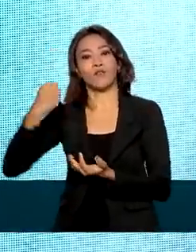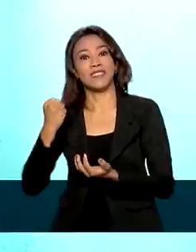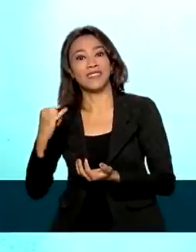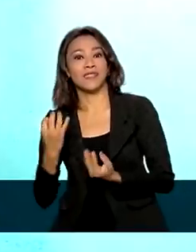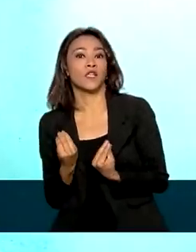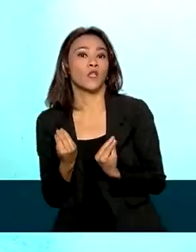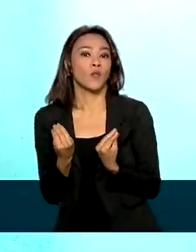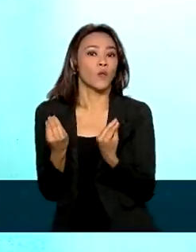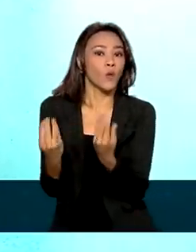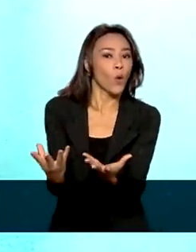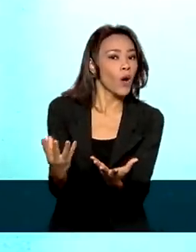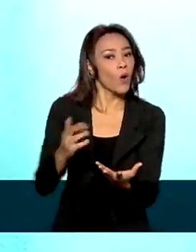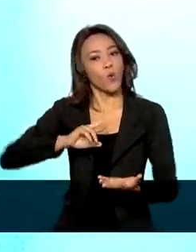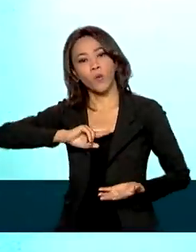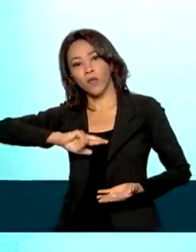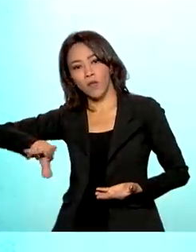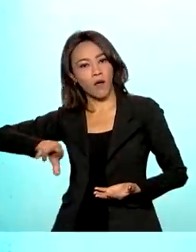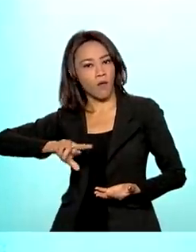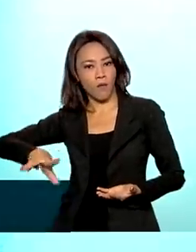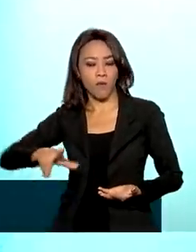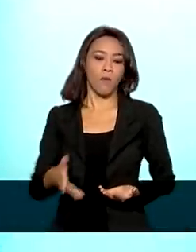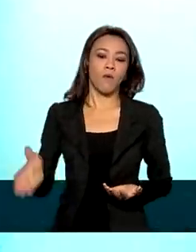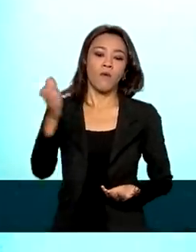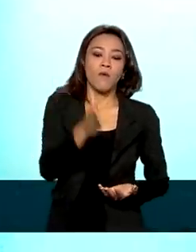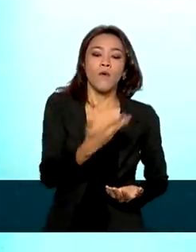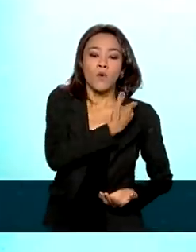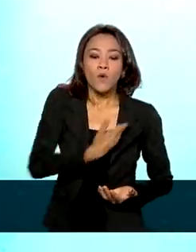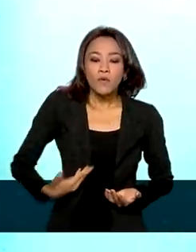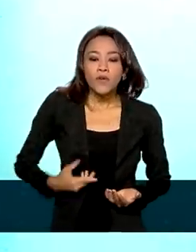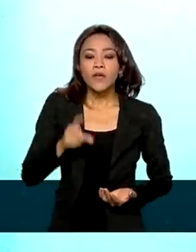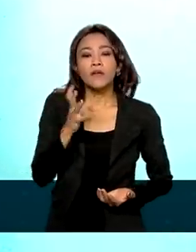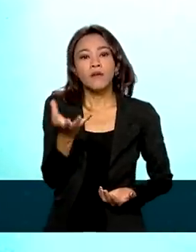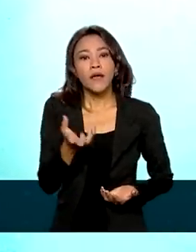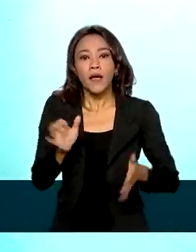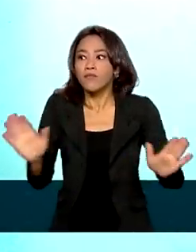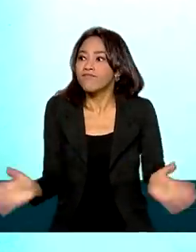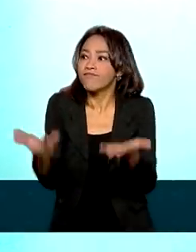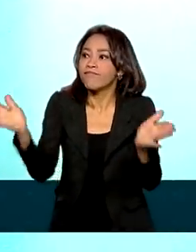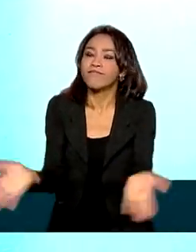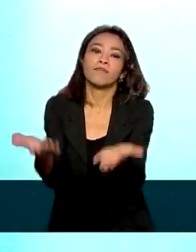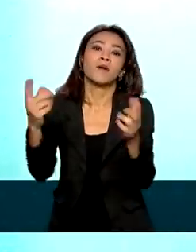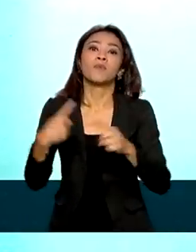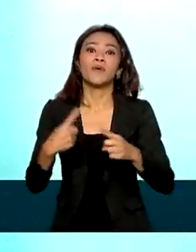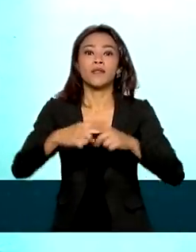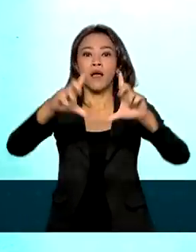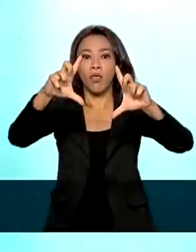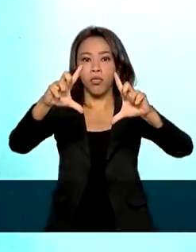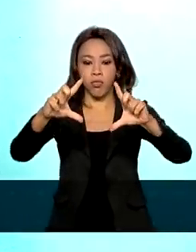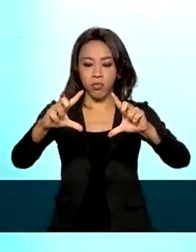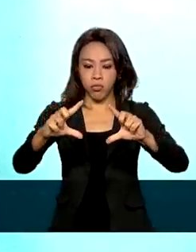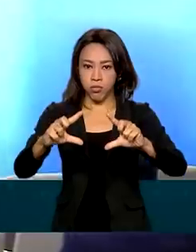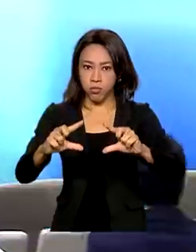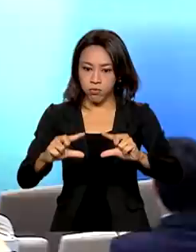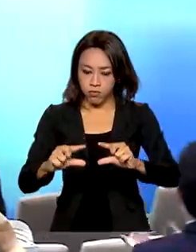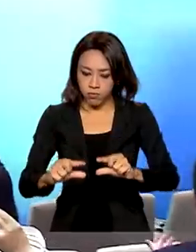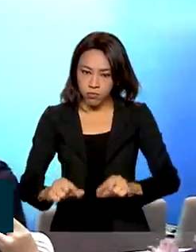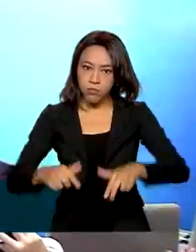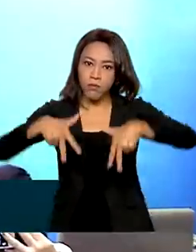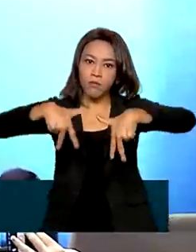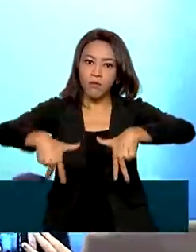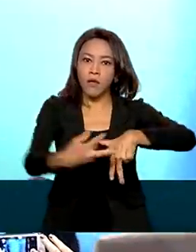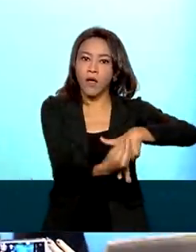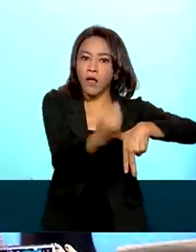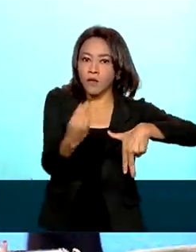de doação. O governo quer mobilizar toda a sociedade por conta da queda nas doações durante a pandemia. O